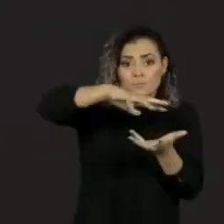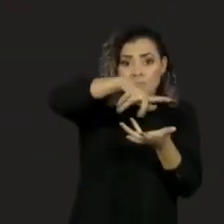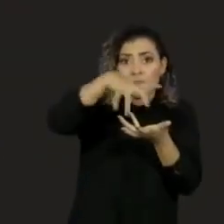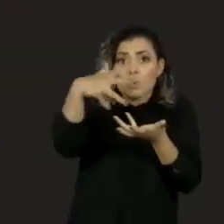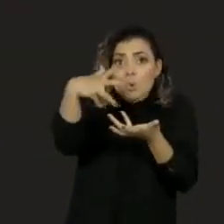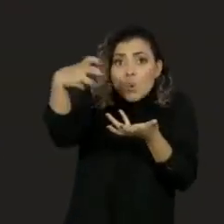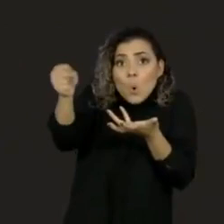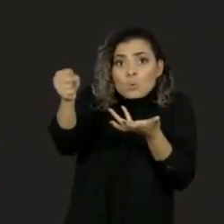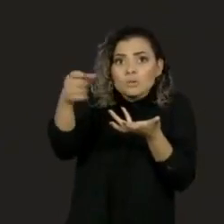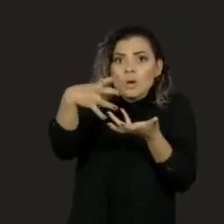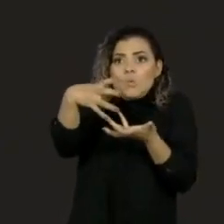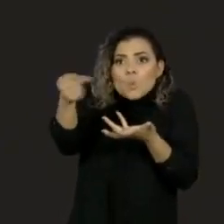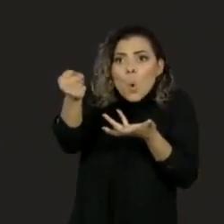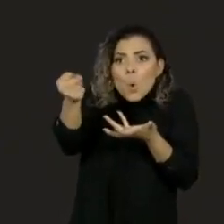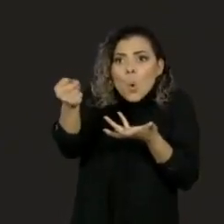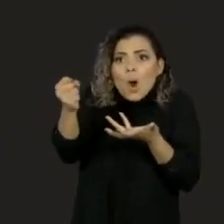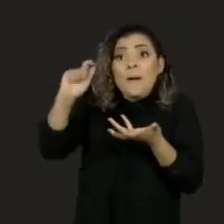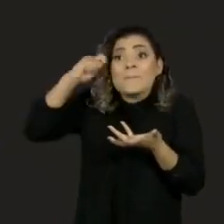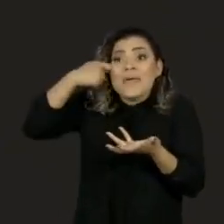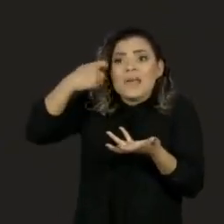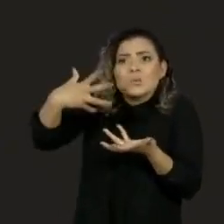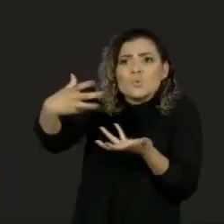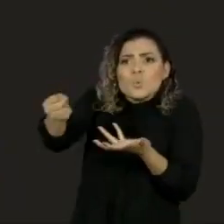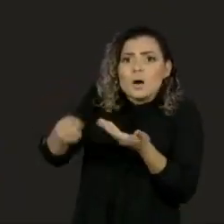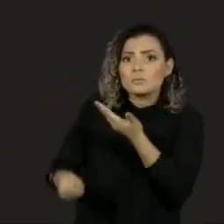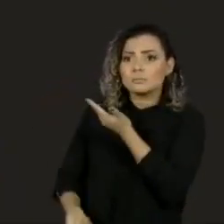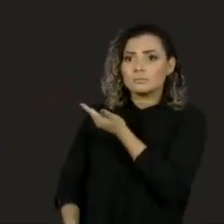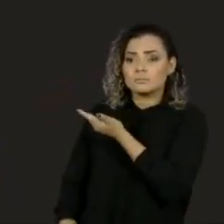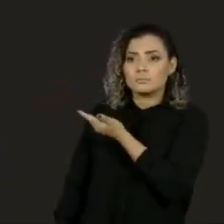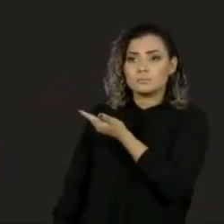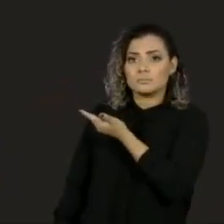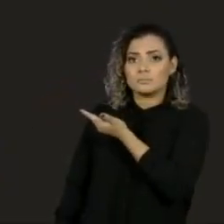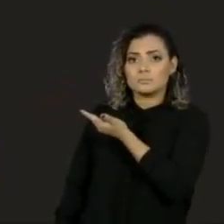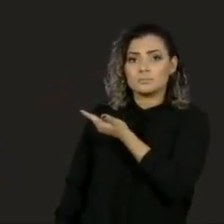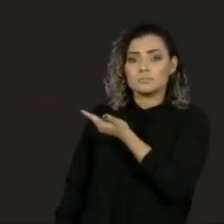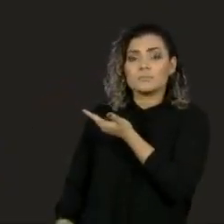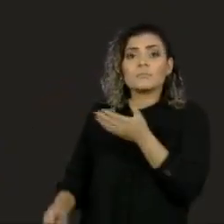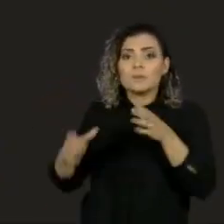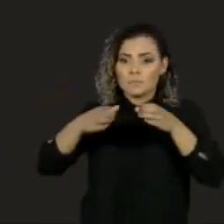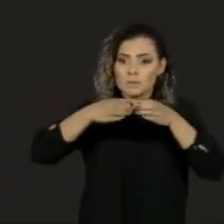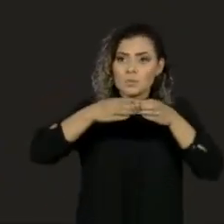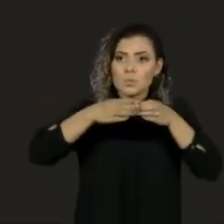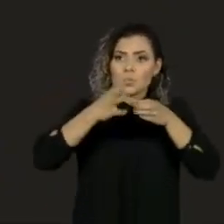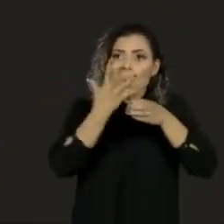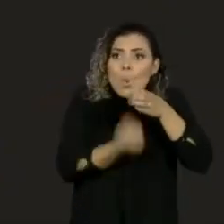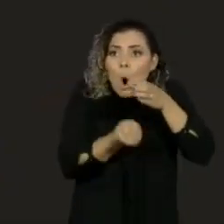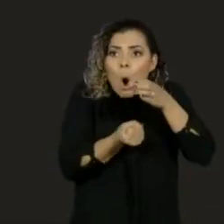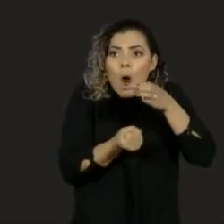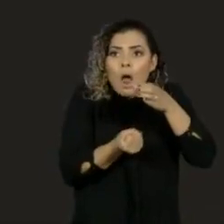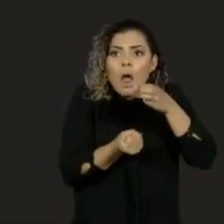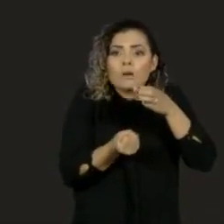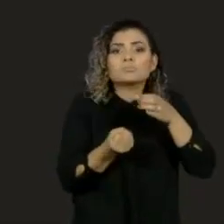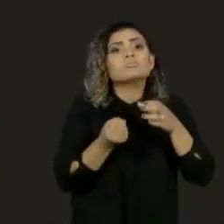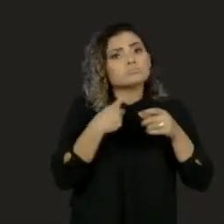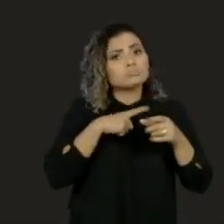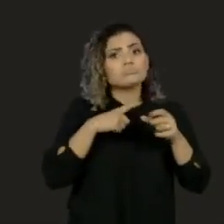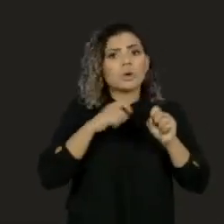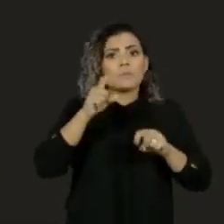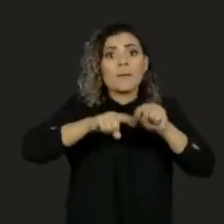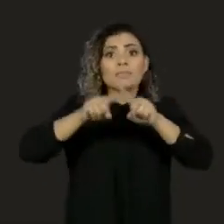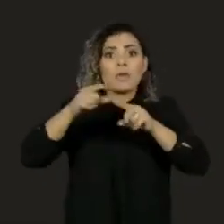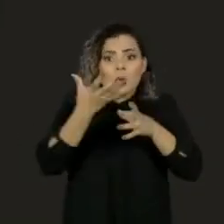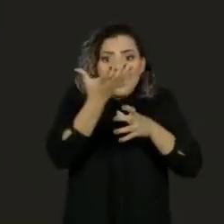negro seria uma espécie de ponto final do tempo e do espaço, uma porta para o nada, que poderia engolir objetos